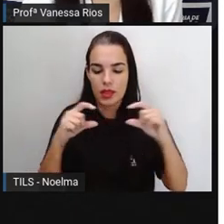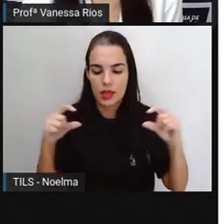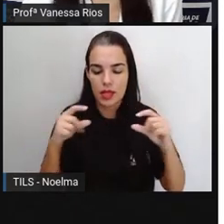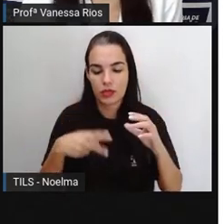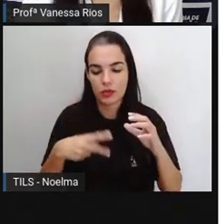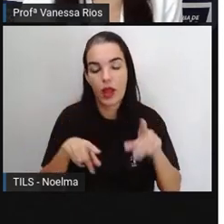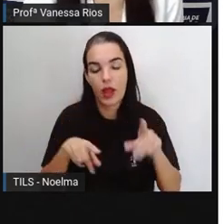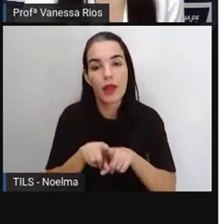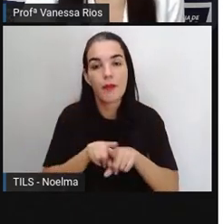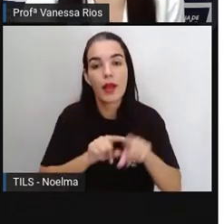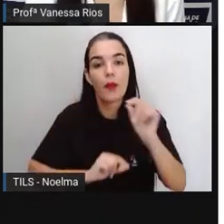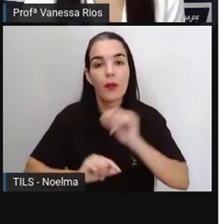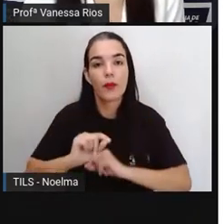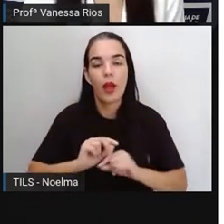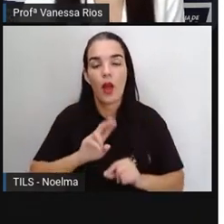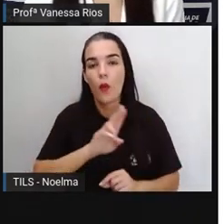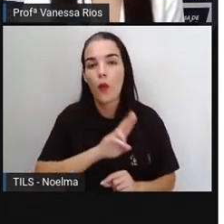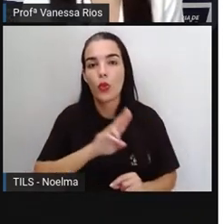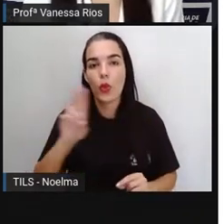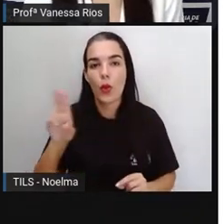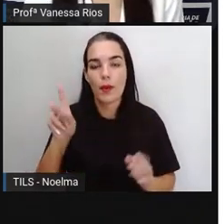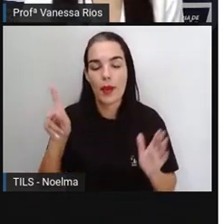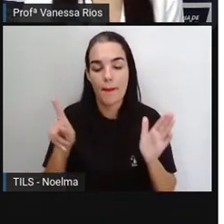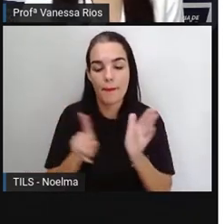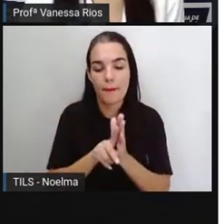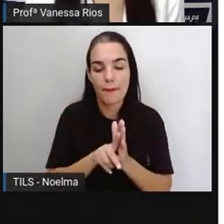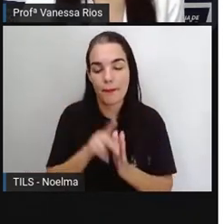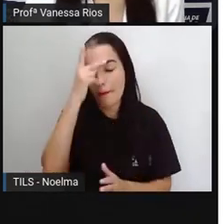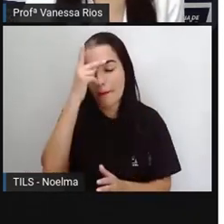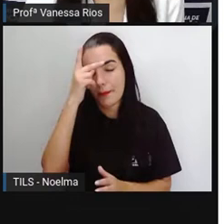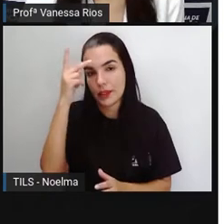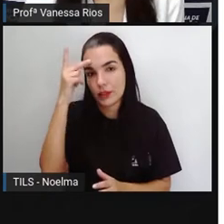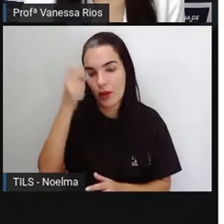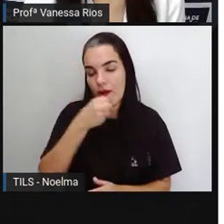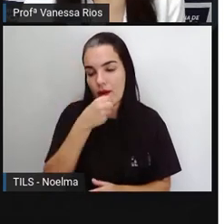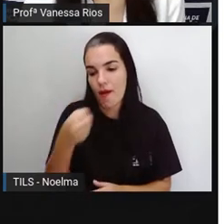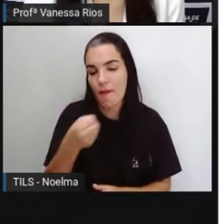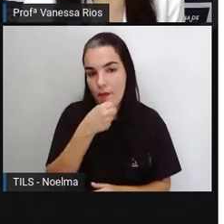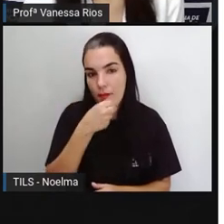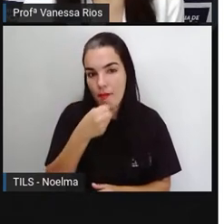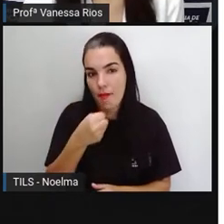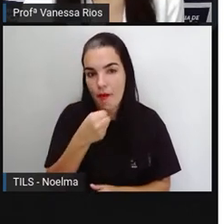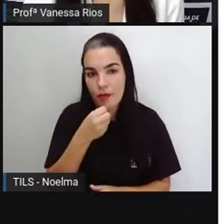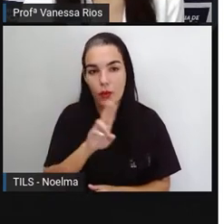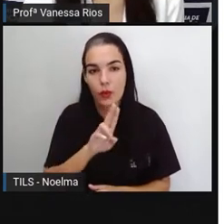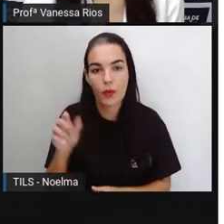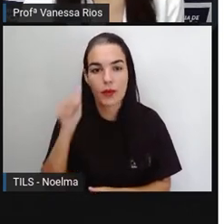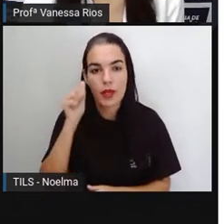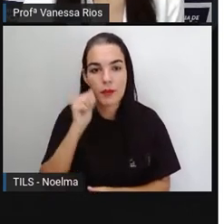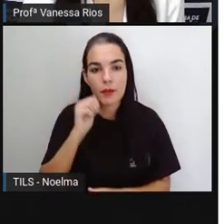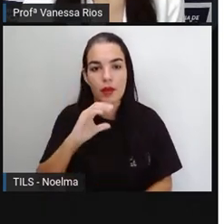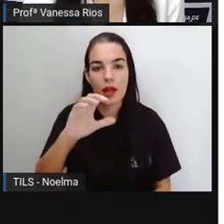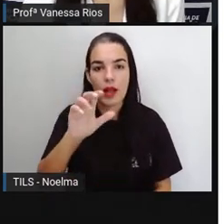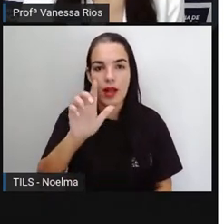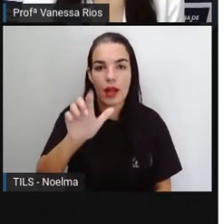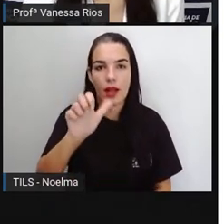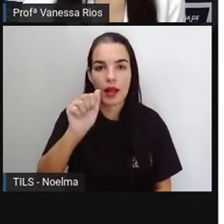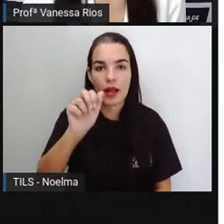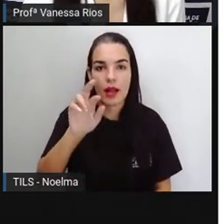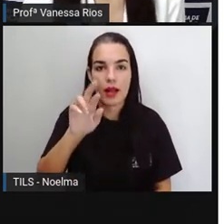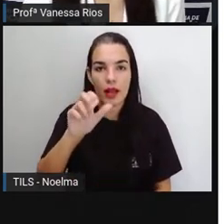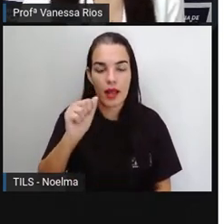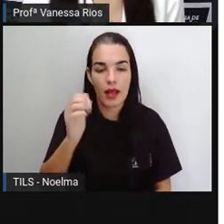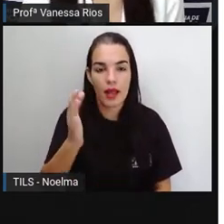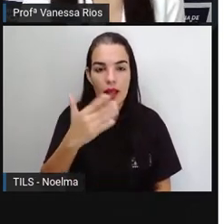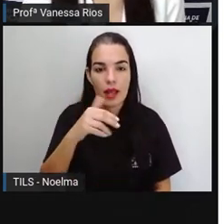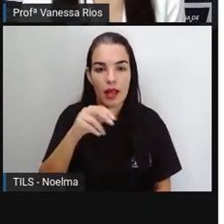responsável, né? Pela escrita, pela produção dessa reportagem. E aqui nesse caso é Clara Velasco.